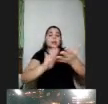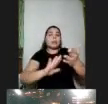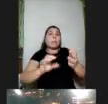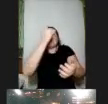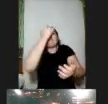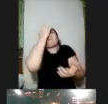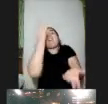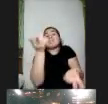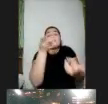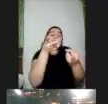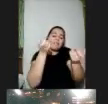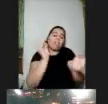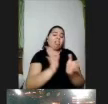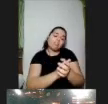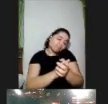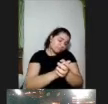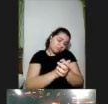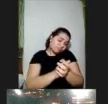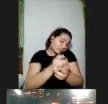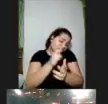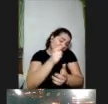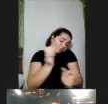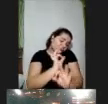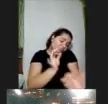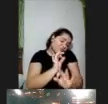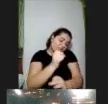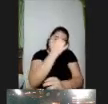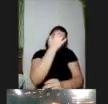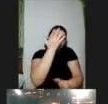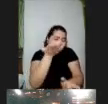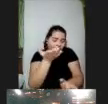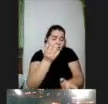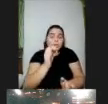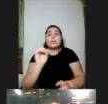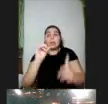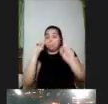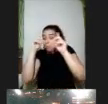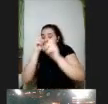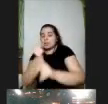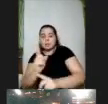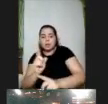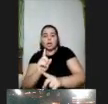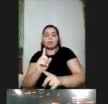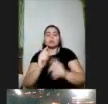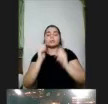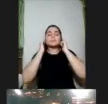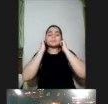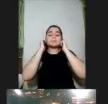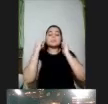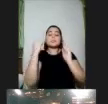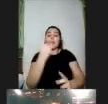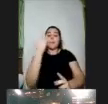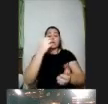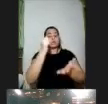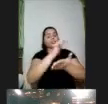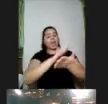pessoa já percebe também que aquilo não tem nenhum tipo de desafio e aí ela também se desmotiva então é importante trabalhar